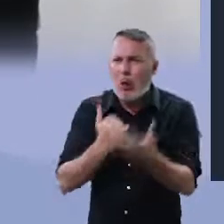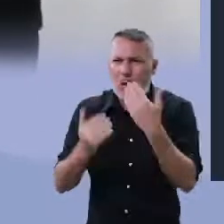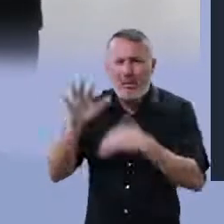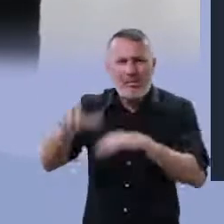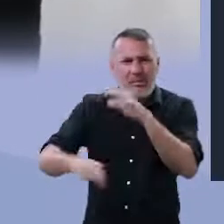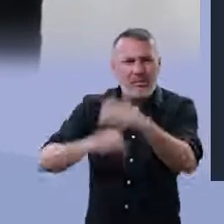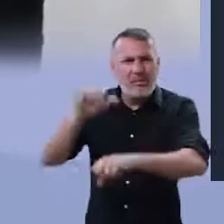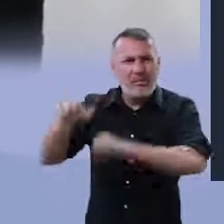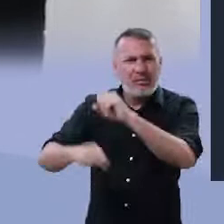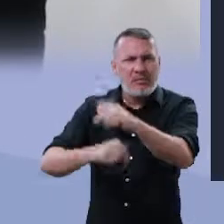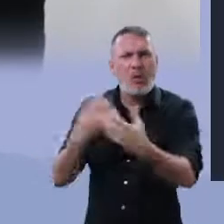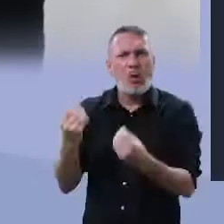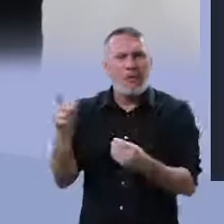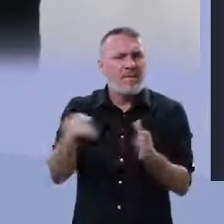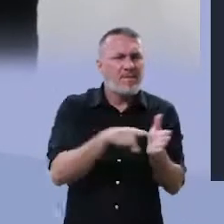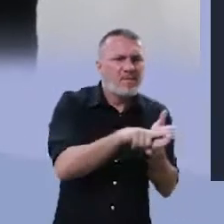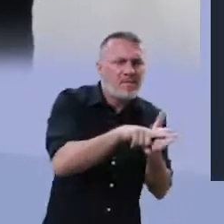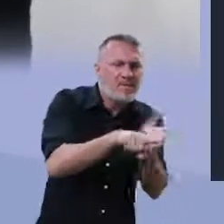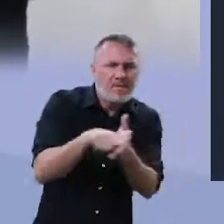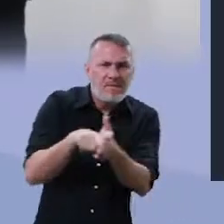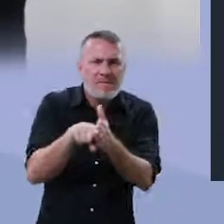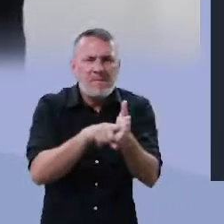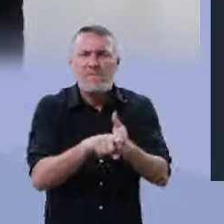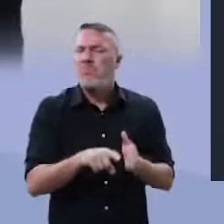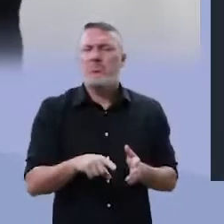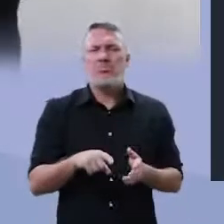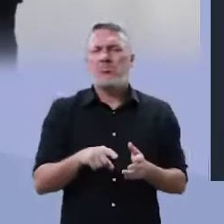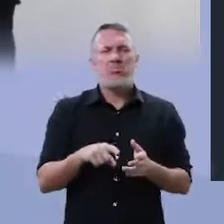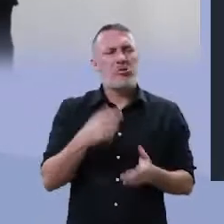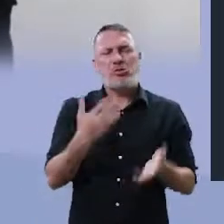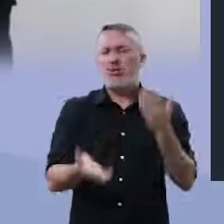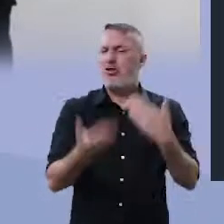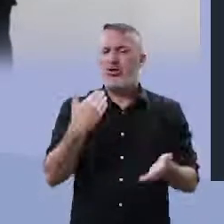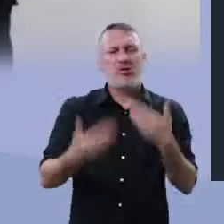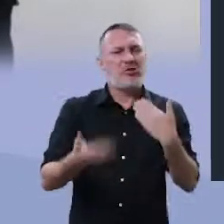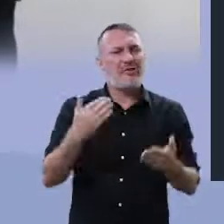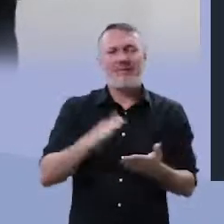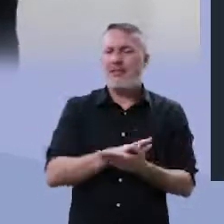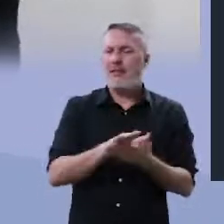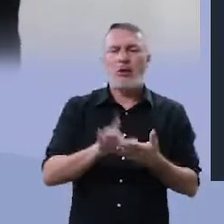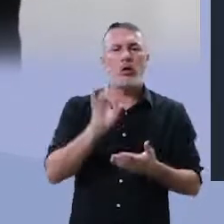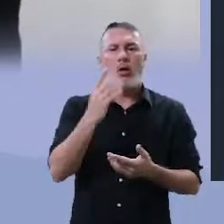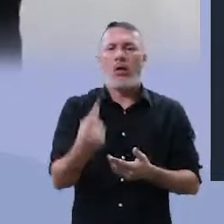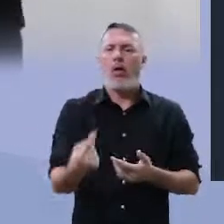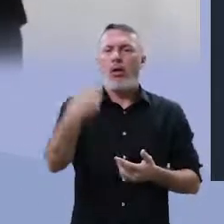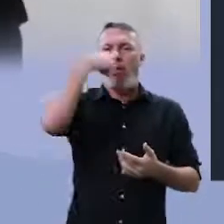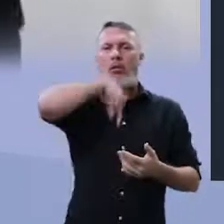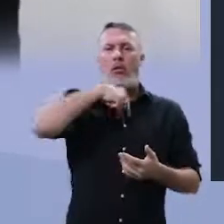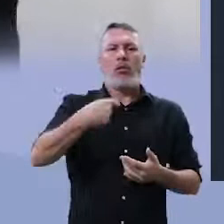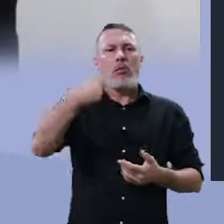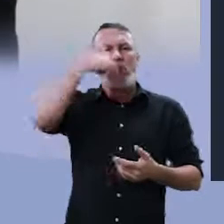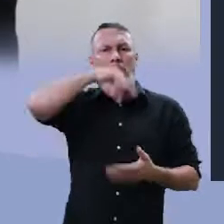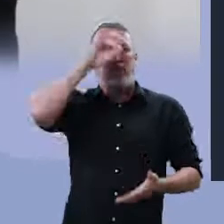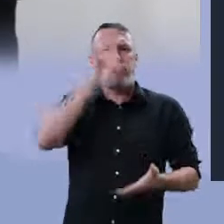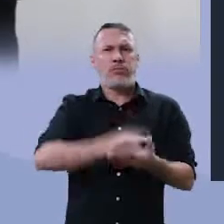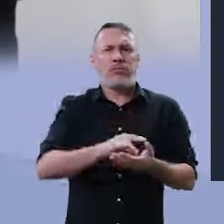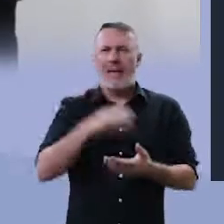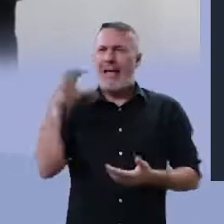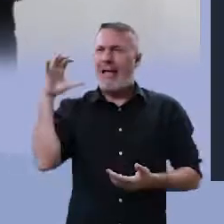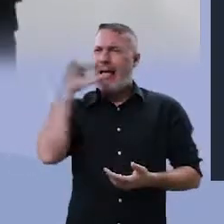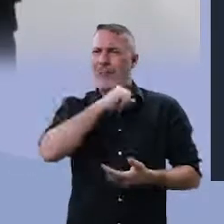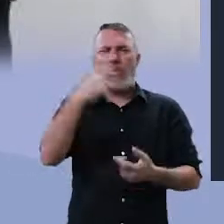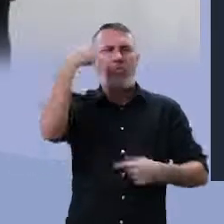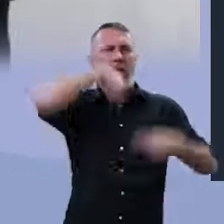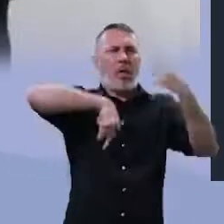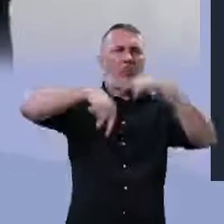ele nem examinava, não examinava, nem cheirava. o que ele fazia? Engolia com voracidade,